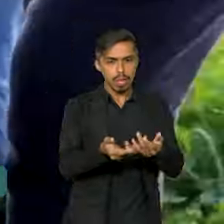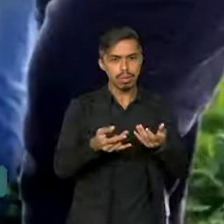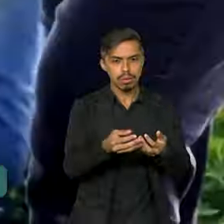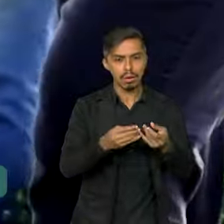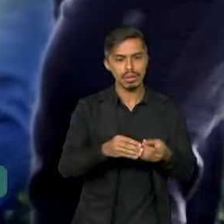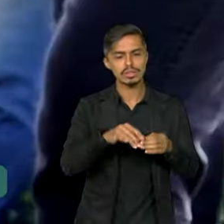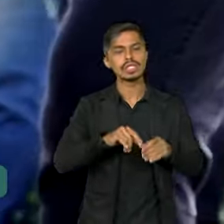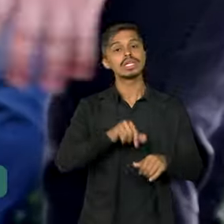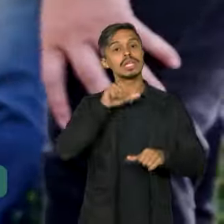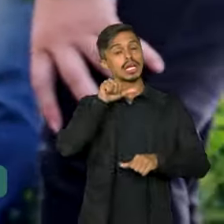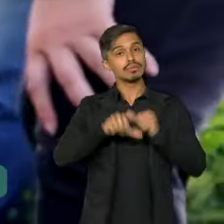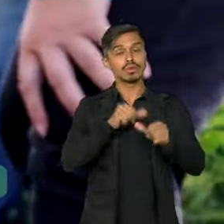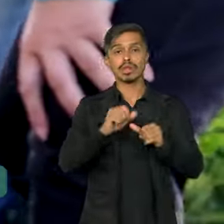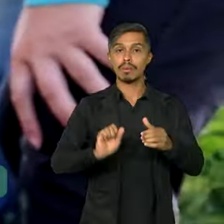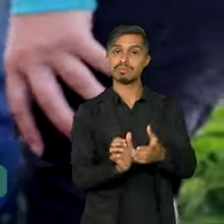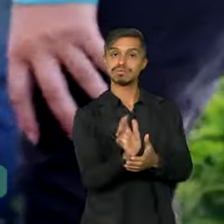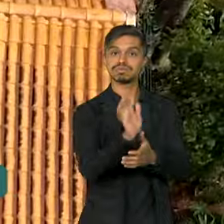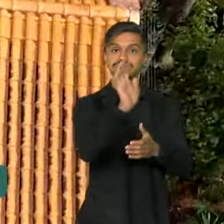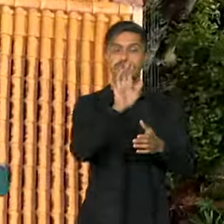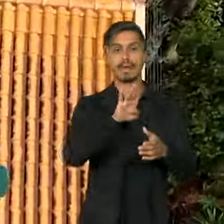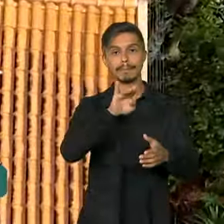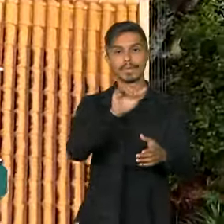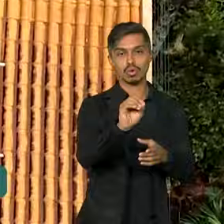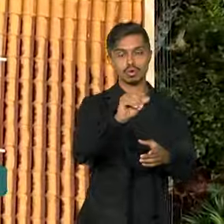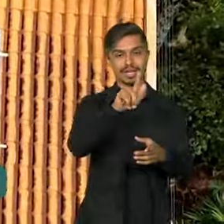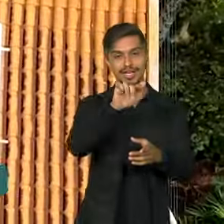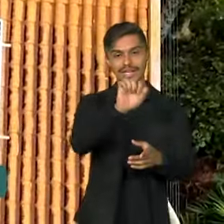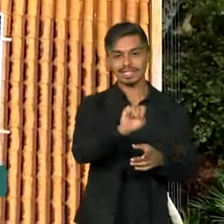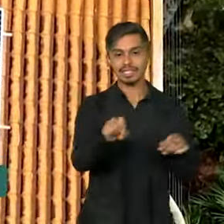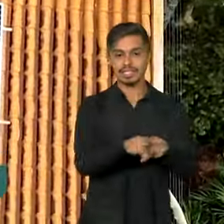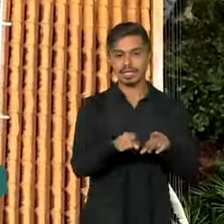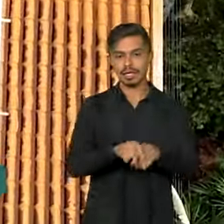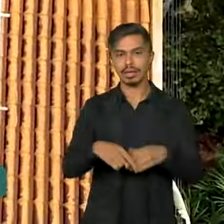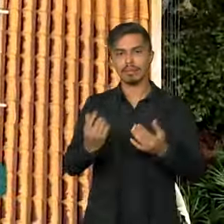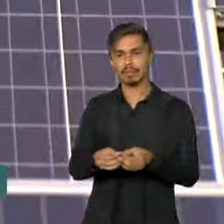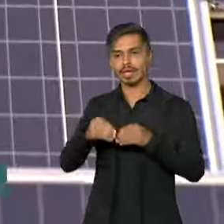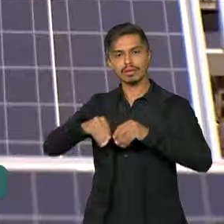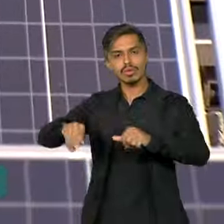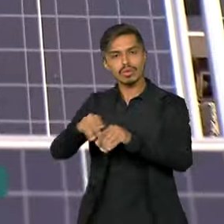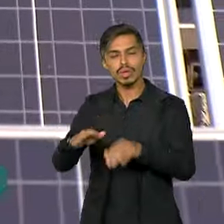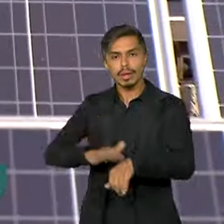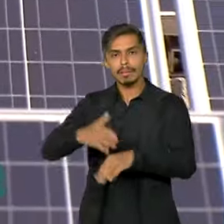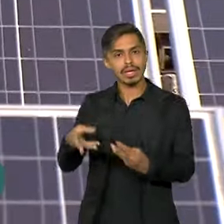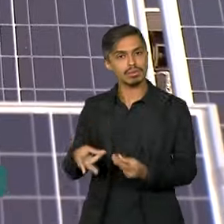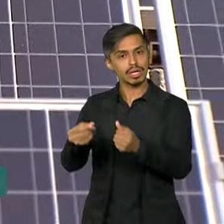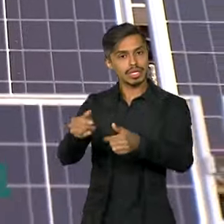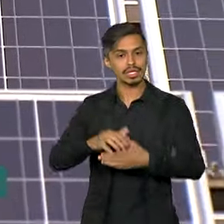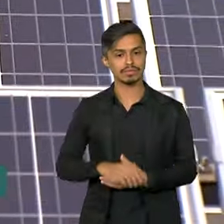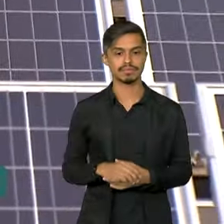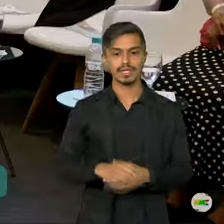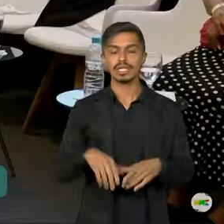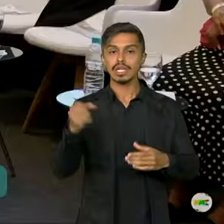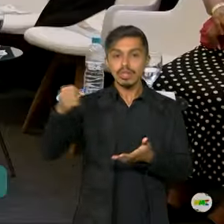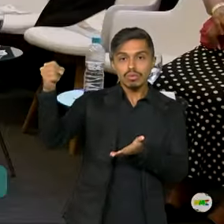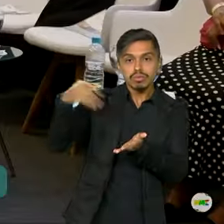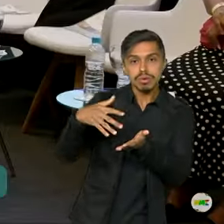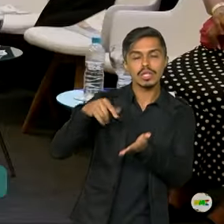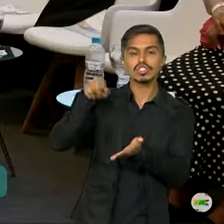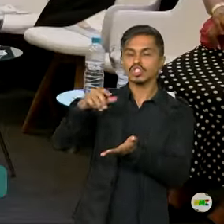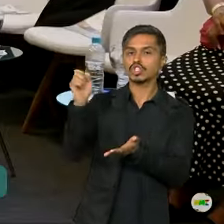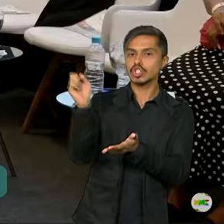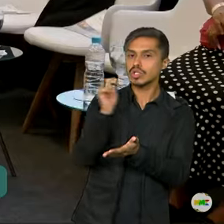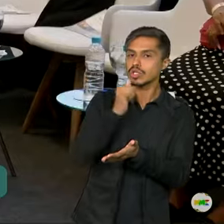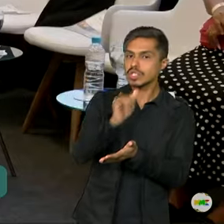fertilizante natural. Já a instalação de painéis solares garantem o acesso à energia limpa. No